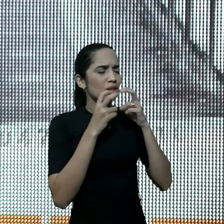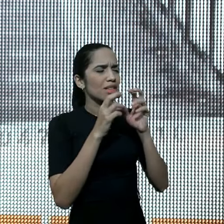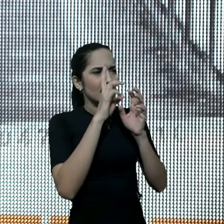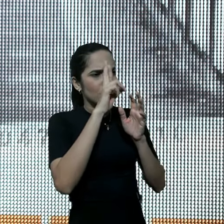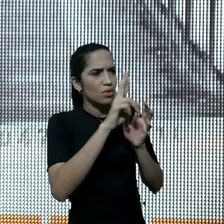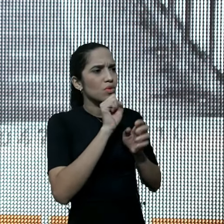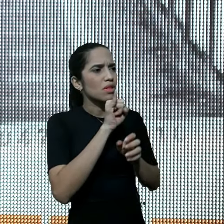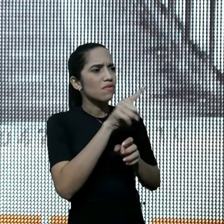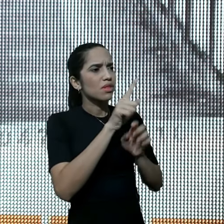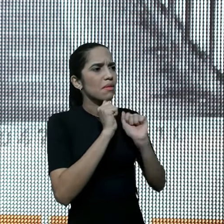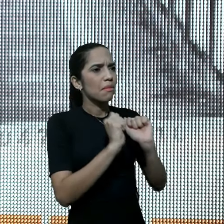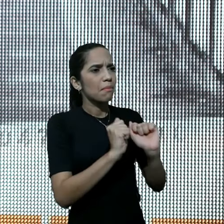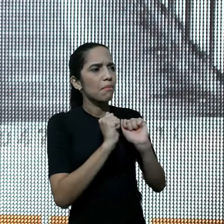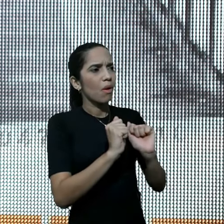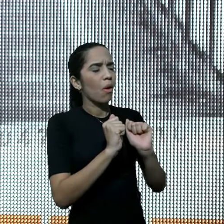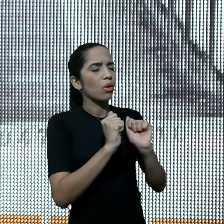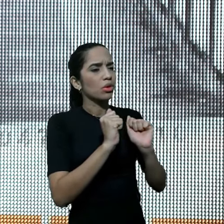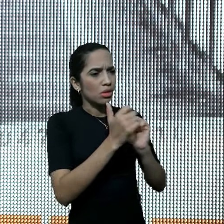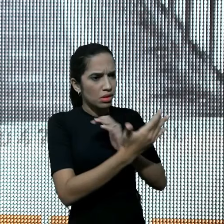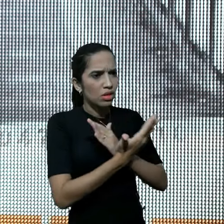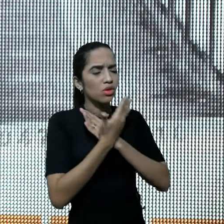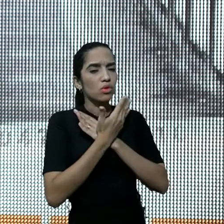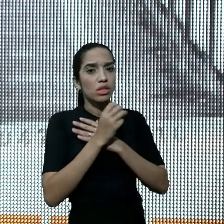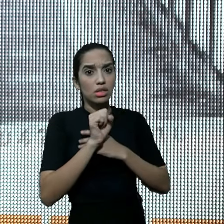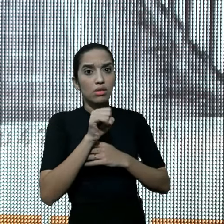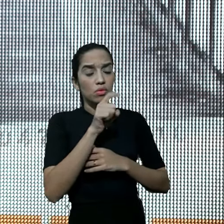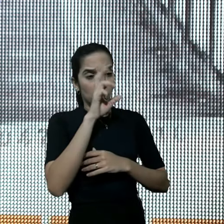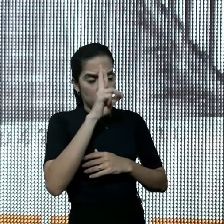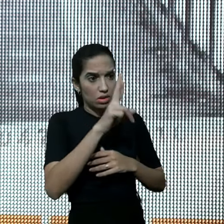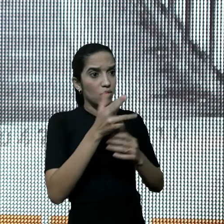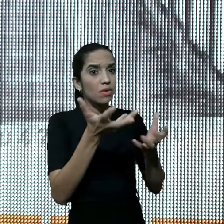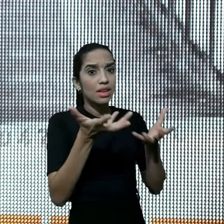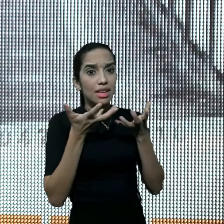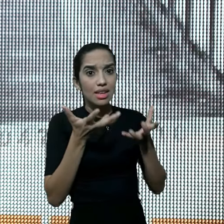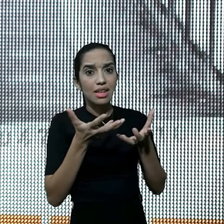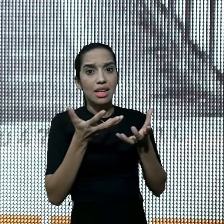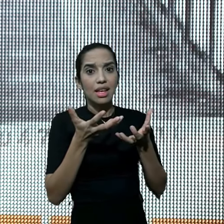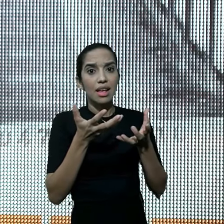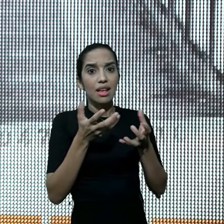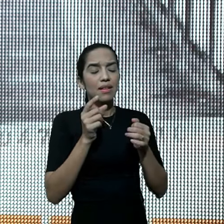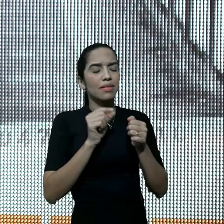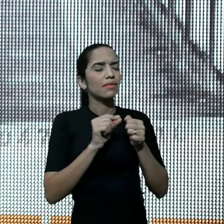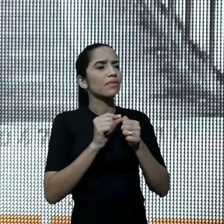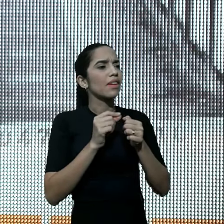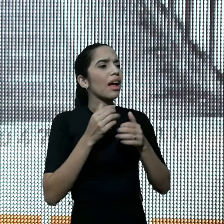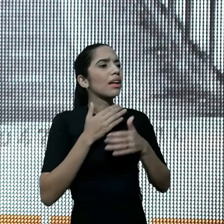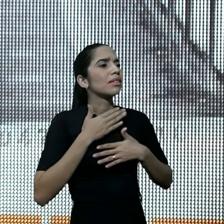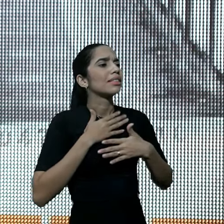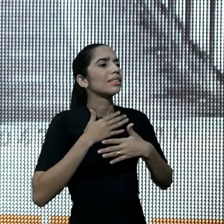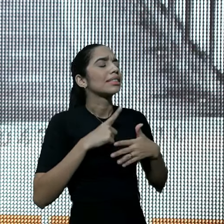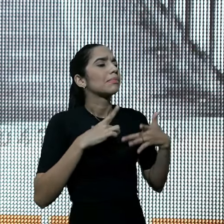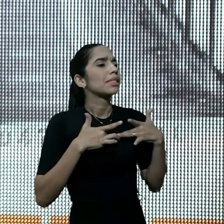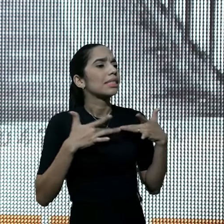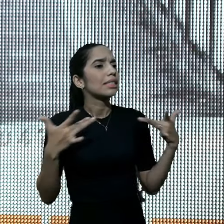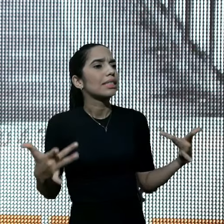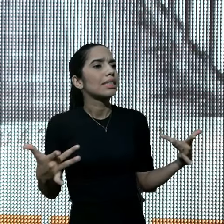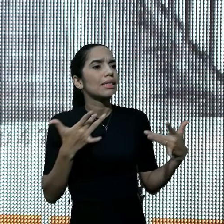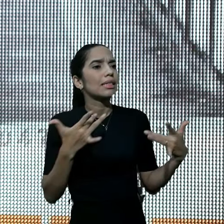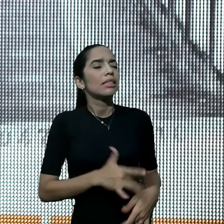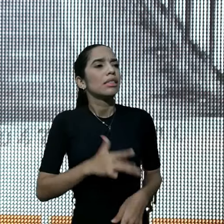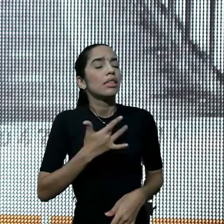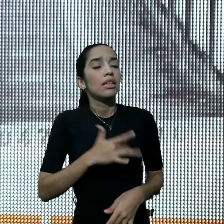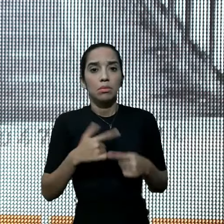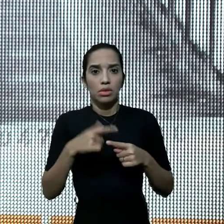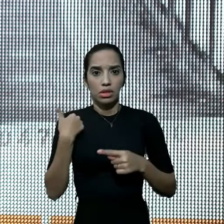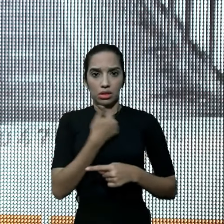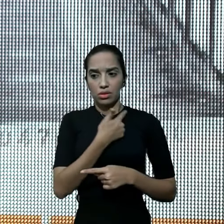puder, faz algo por nós, outras versões dizem, se o quiser, tenha piedade e misericórdia de nós, porque a gente sabe que